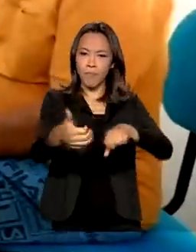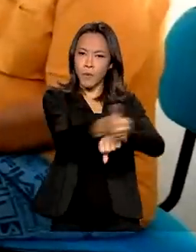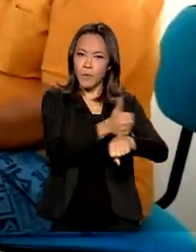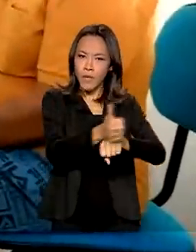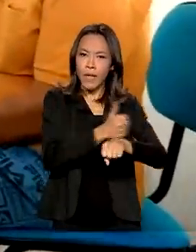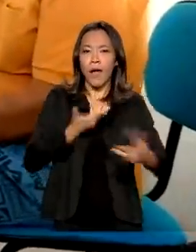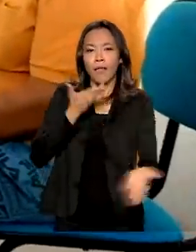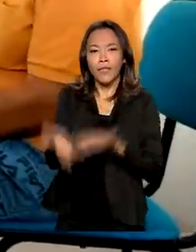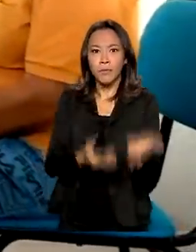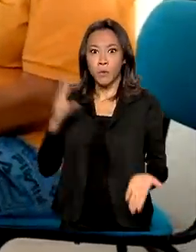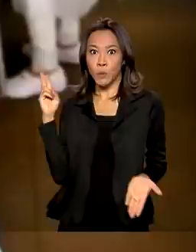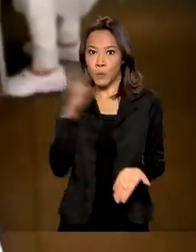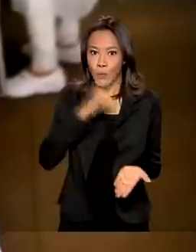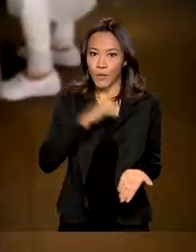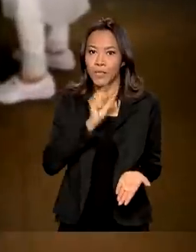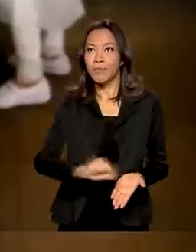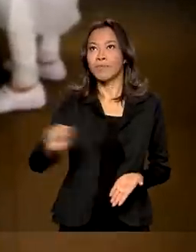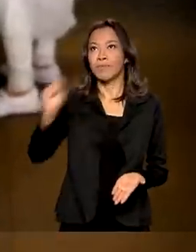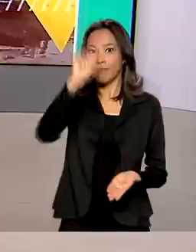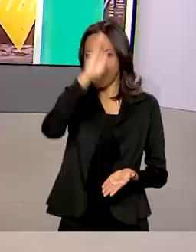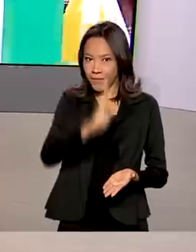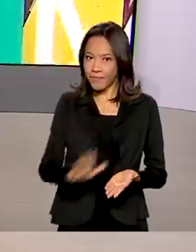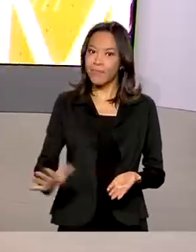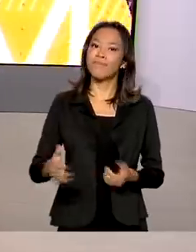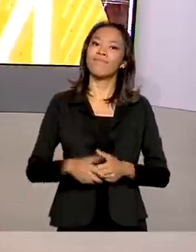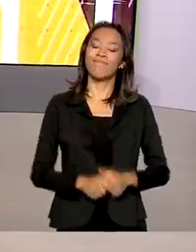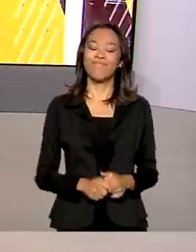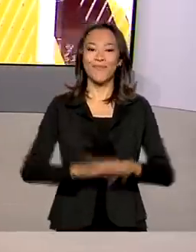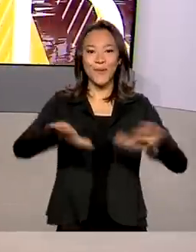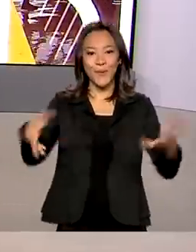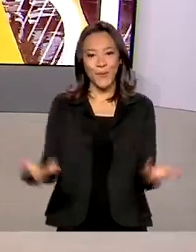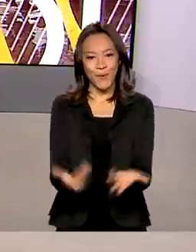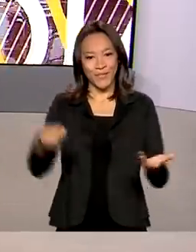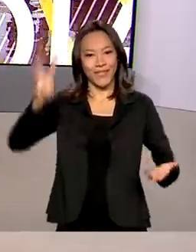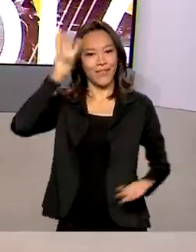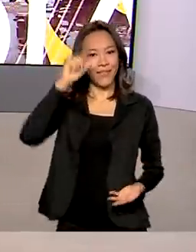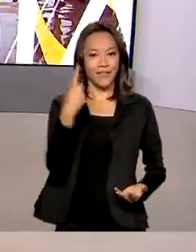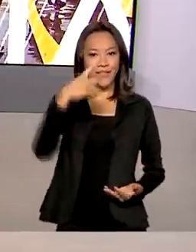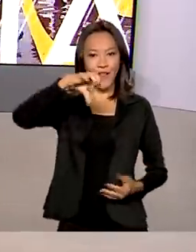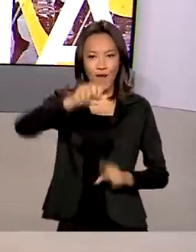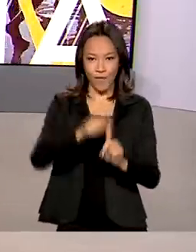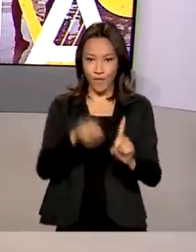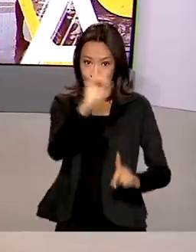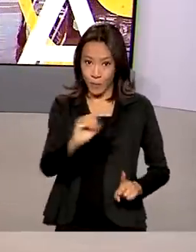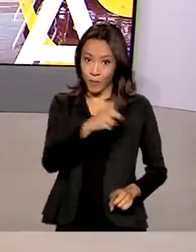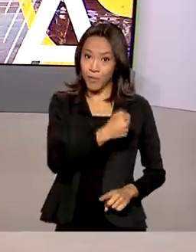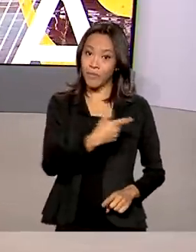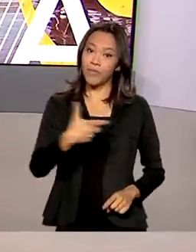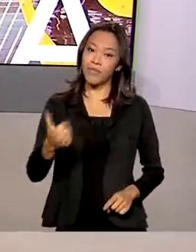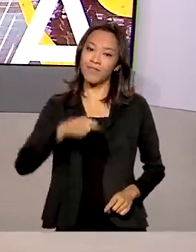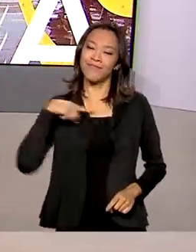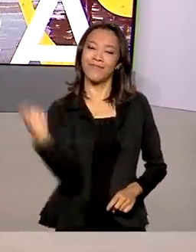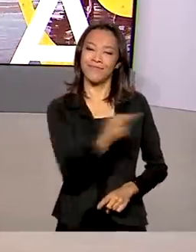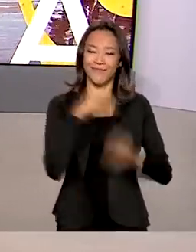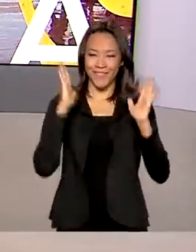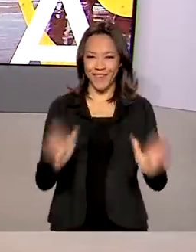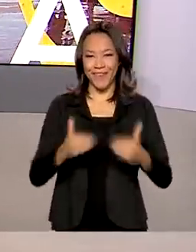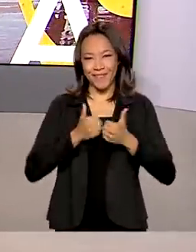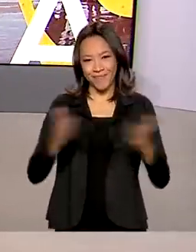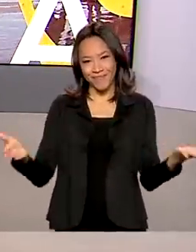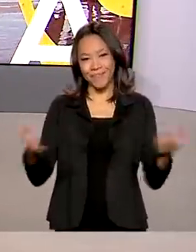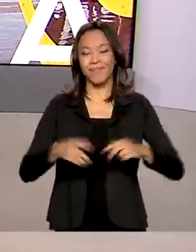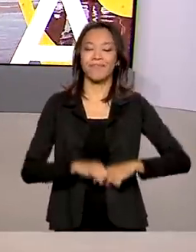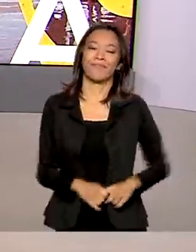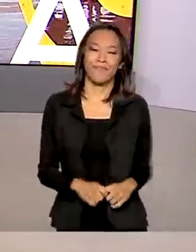de urgência e emergência em todo o país. Terça-feira, 19 de outubro de 2021, o Brasil Dia está